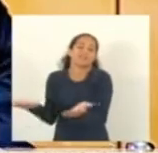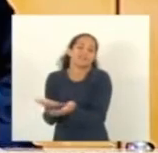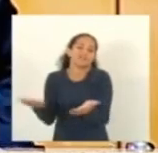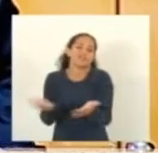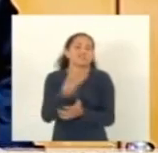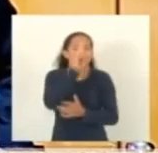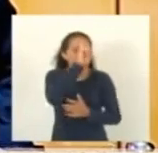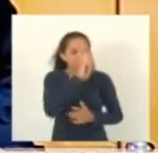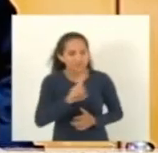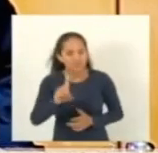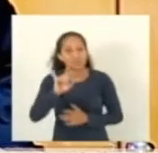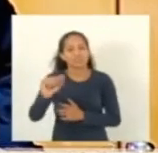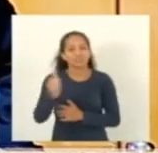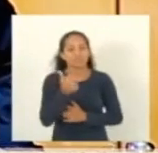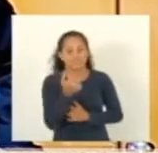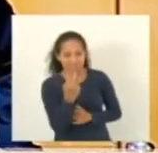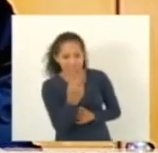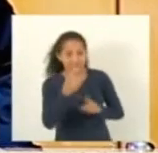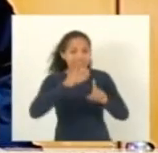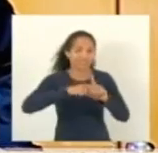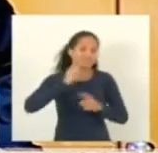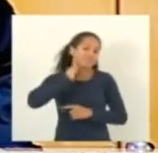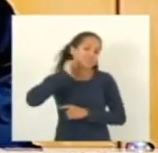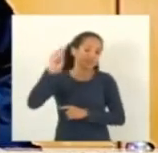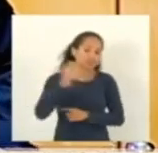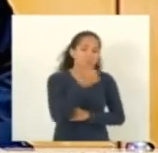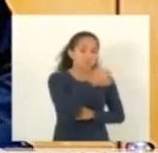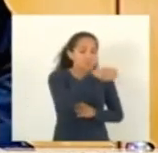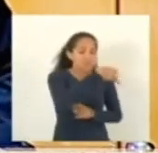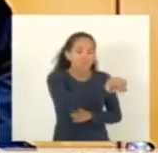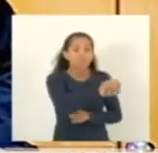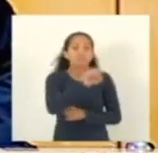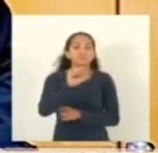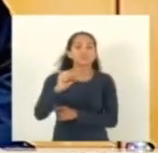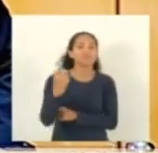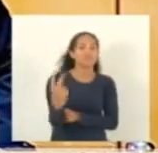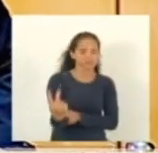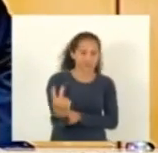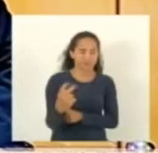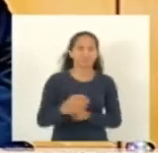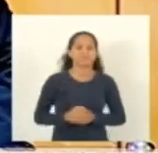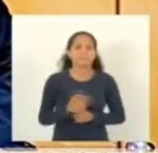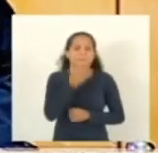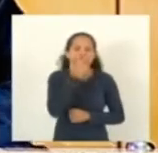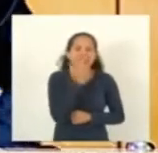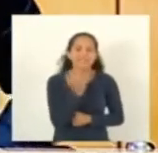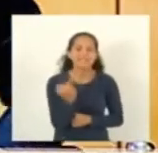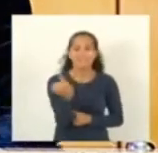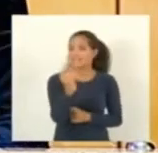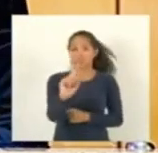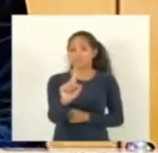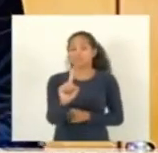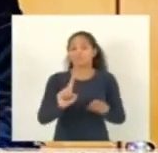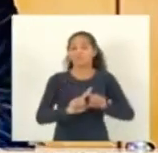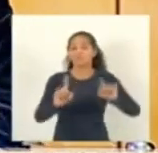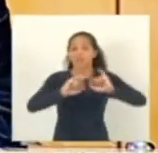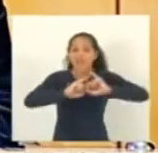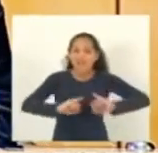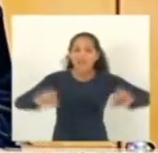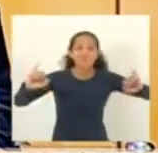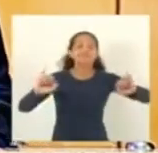13 de abril de 1882 então parece que não é importante mas o importante é dizer